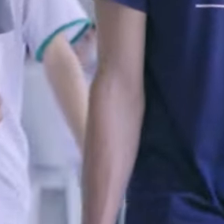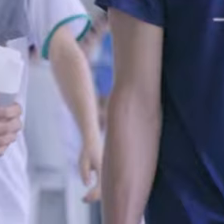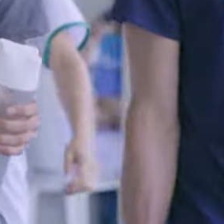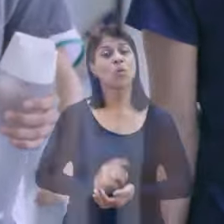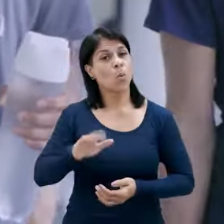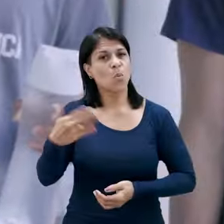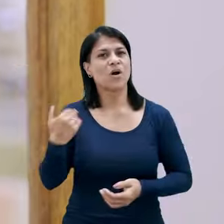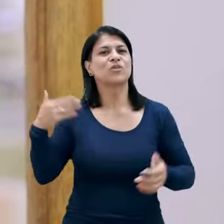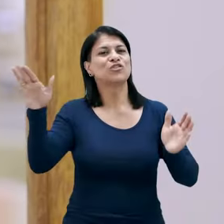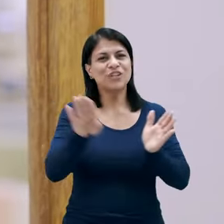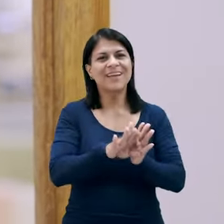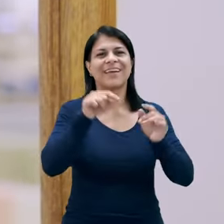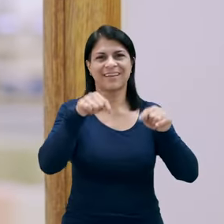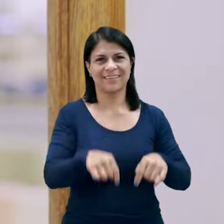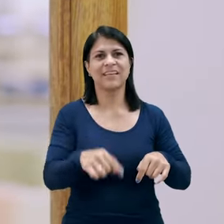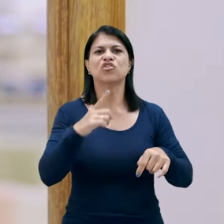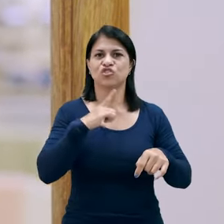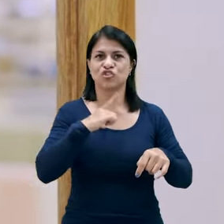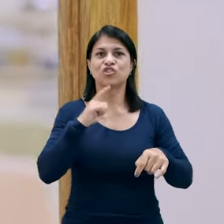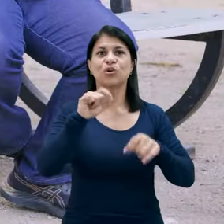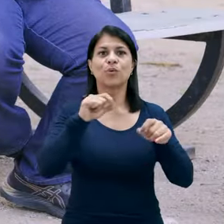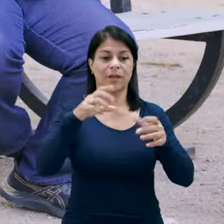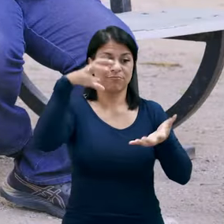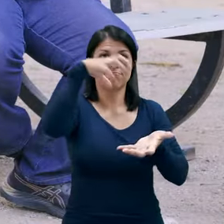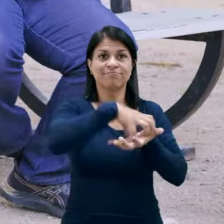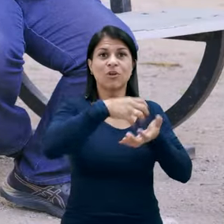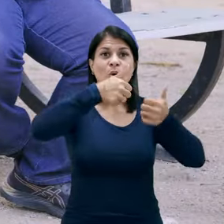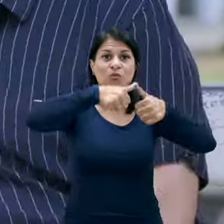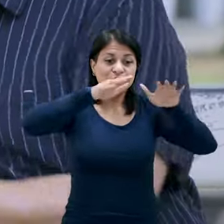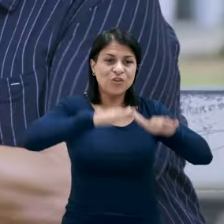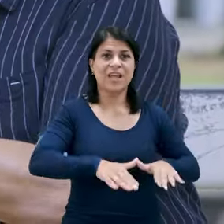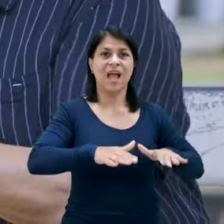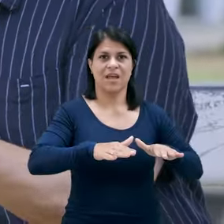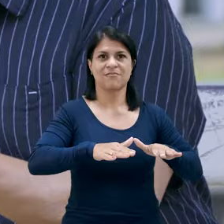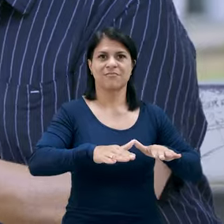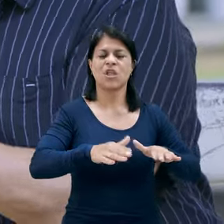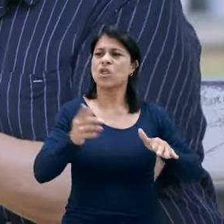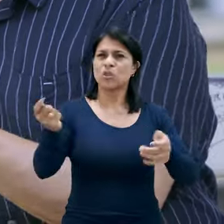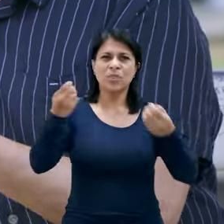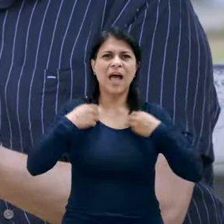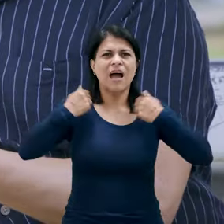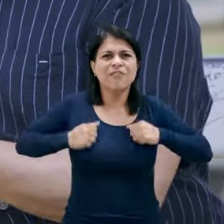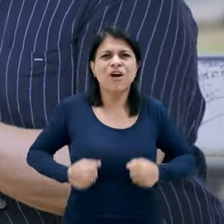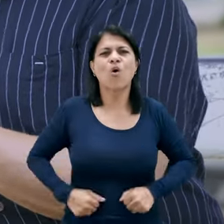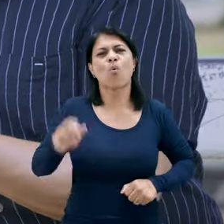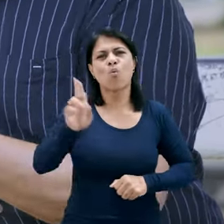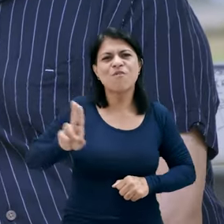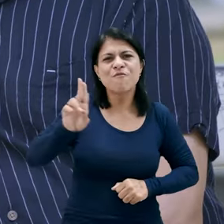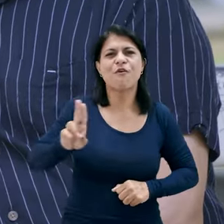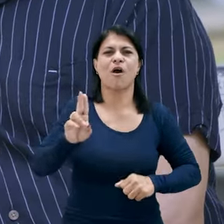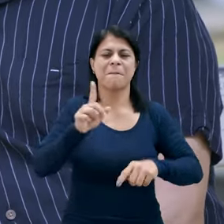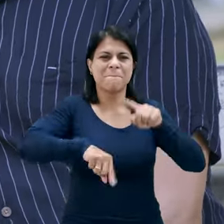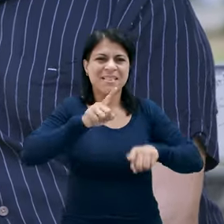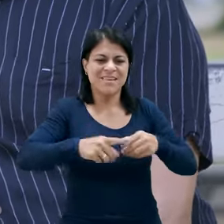Quando eu entrei aqui, existia internato, porque eu não tinha condições nenhuma de me manter. A gente recebia uniforme, material escolar, tudo.